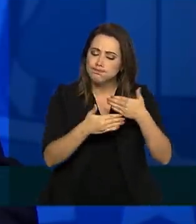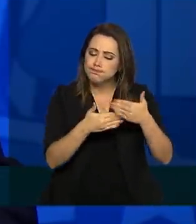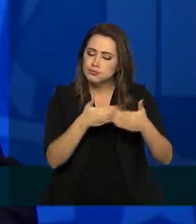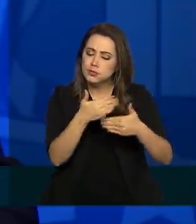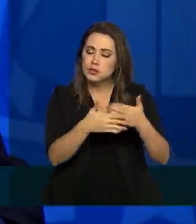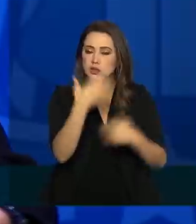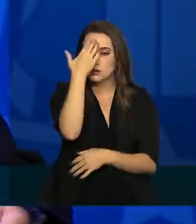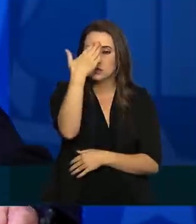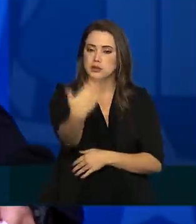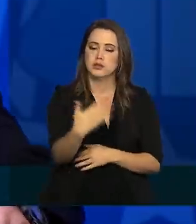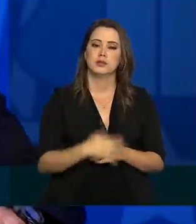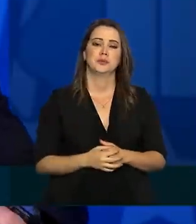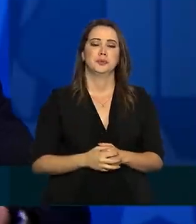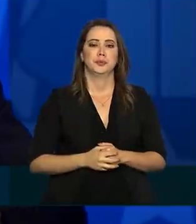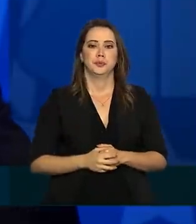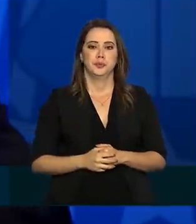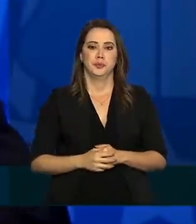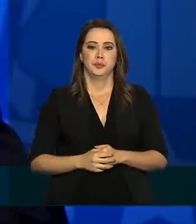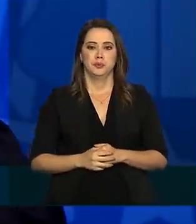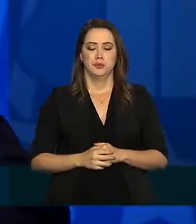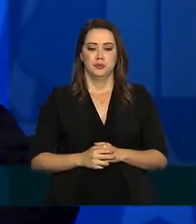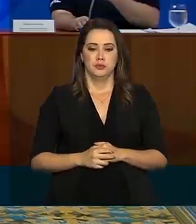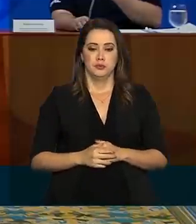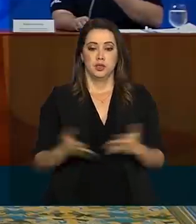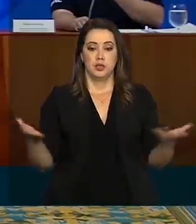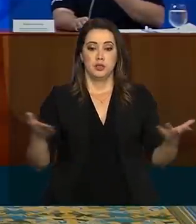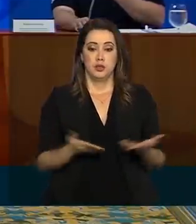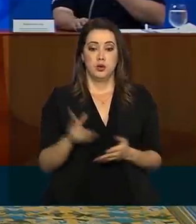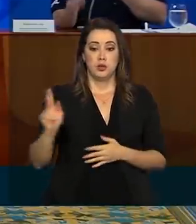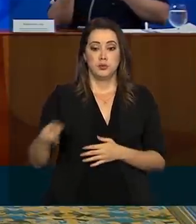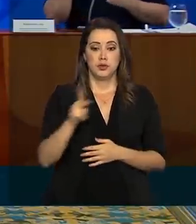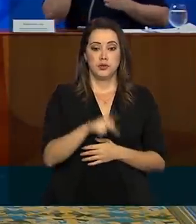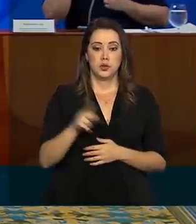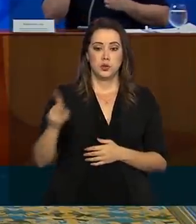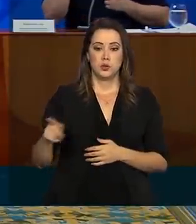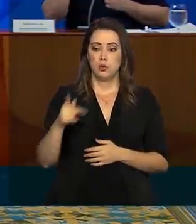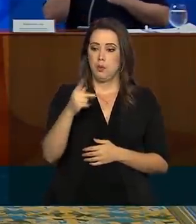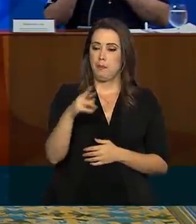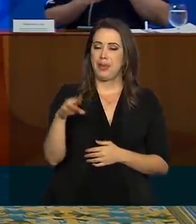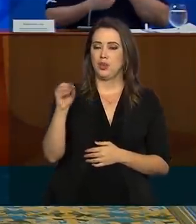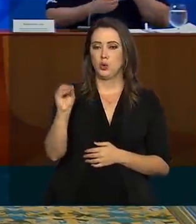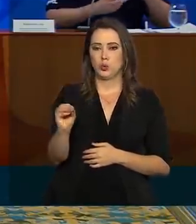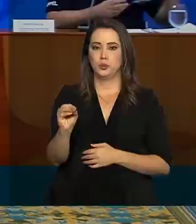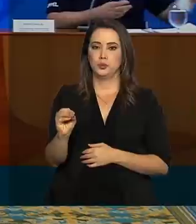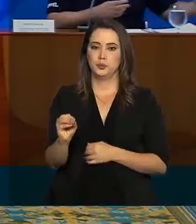Muito obrigado. Com a palavra, o professor Pedro Halal.